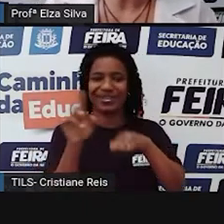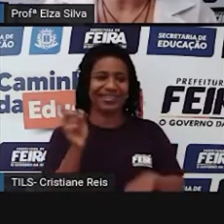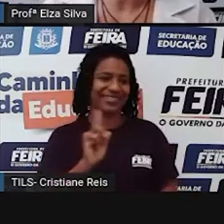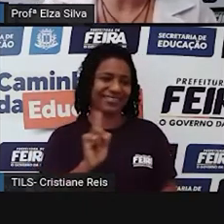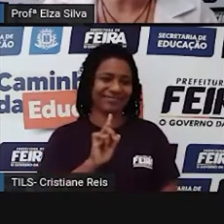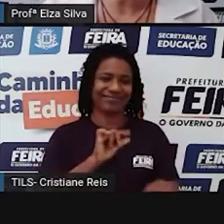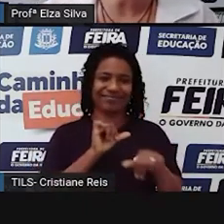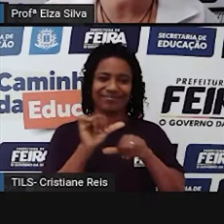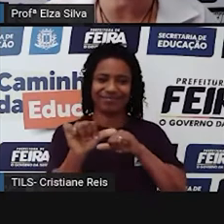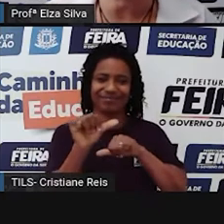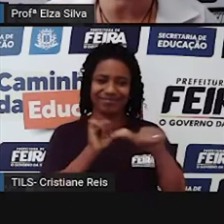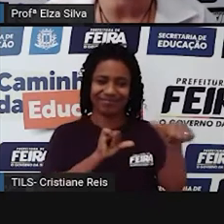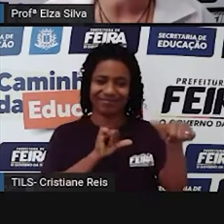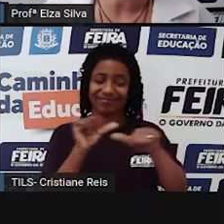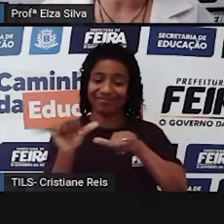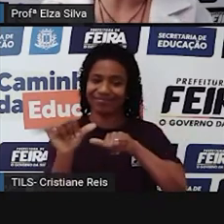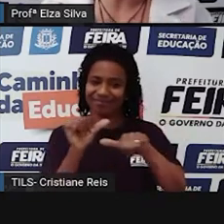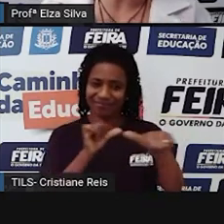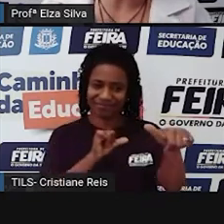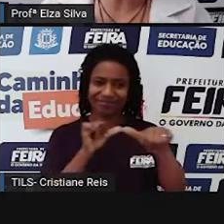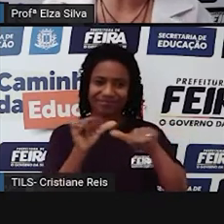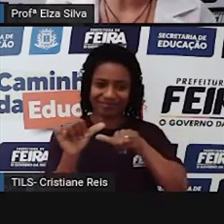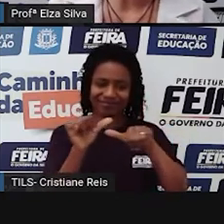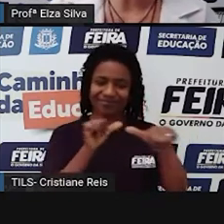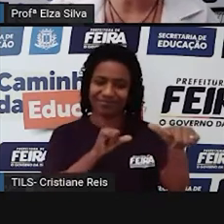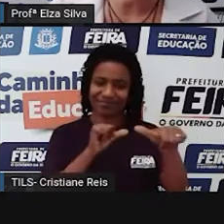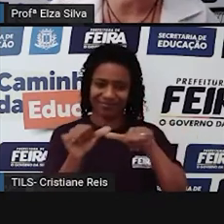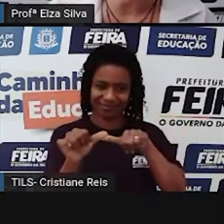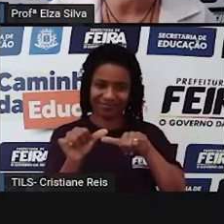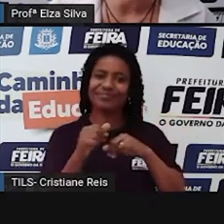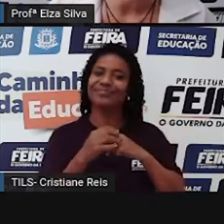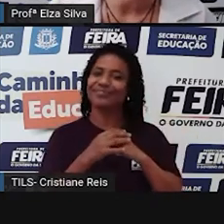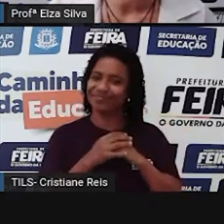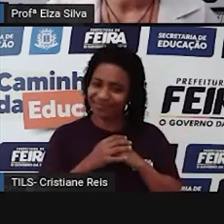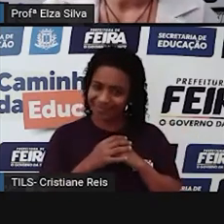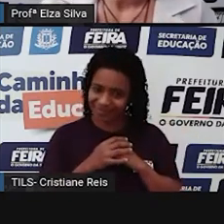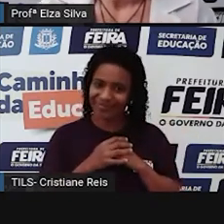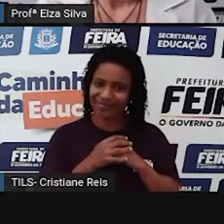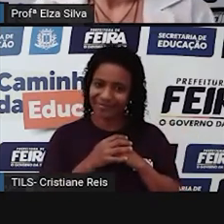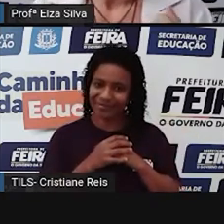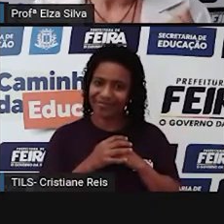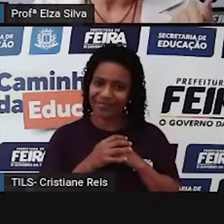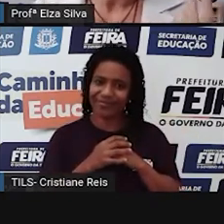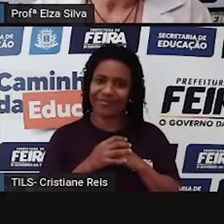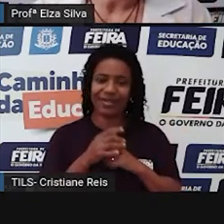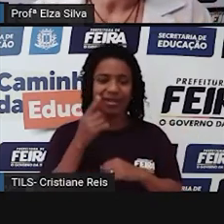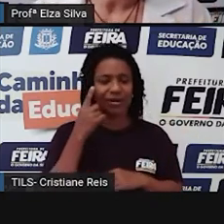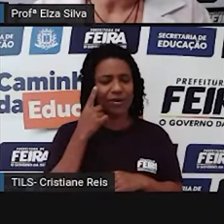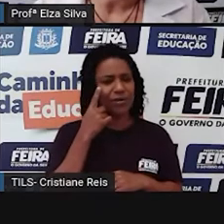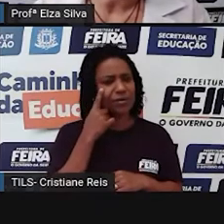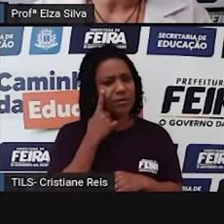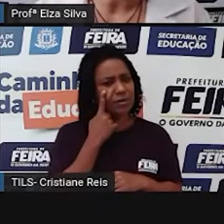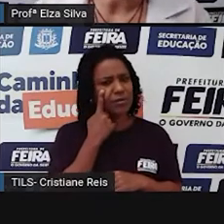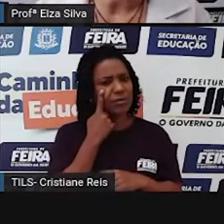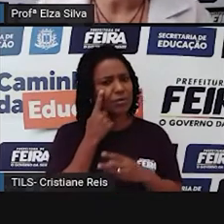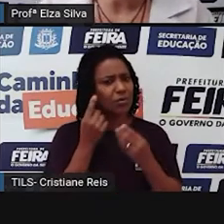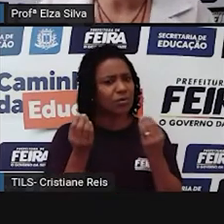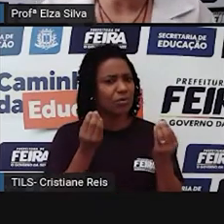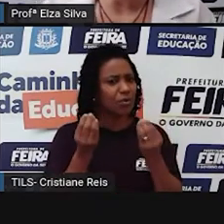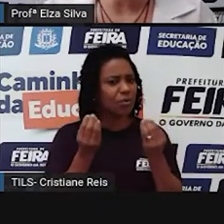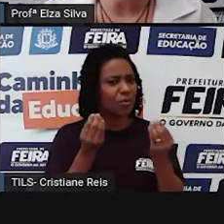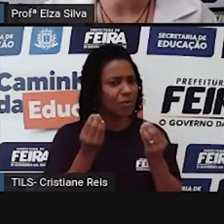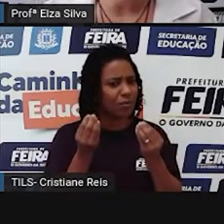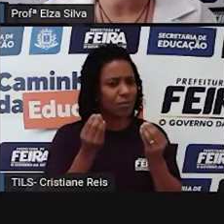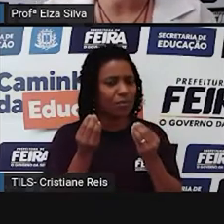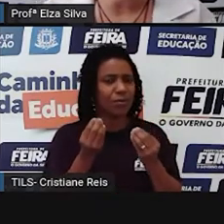algo que é irregular é porque ele foge a regra. Como, então, eu farei o passado de